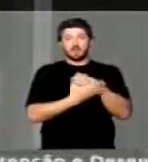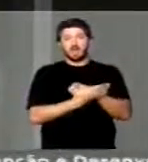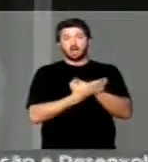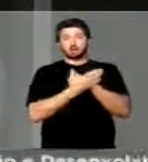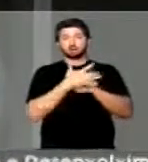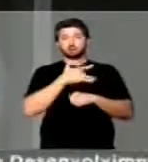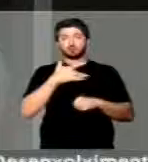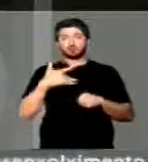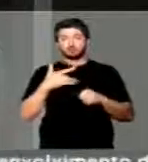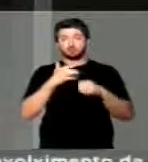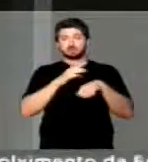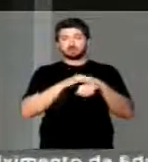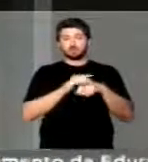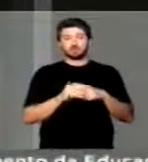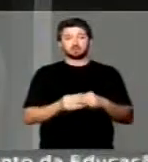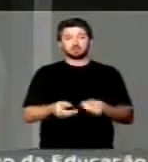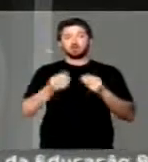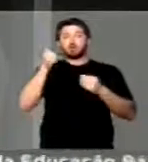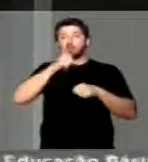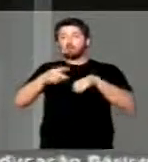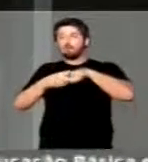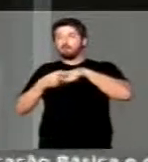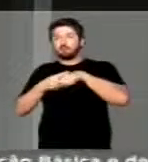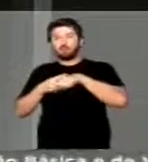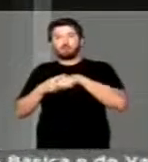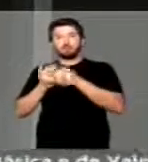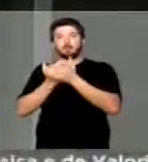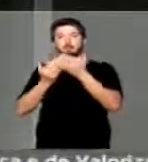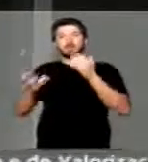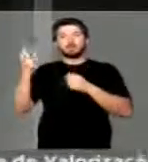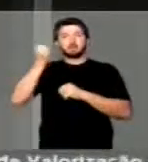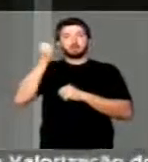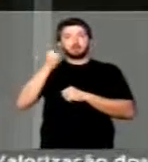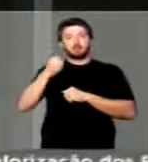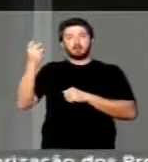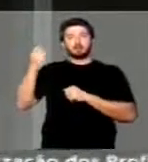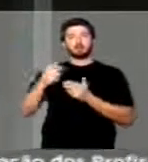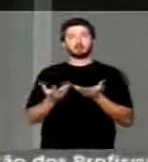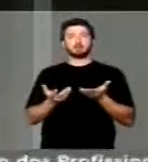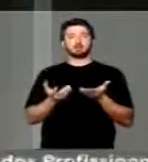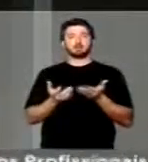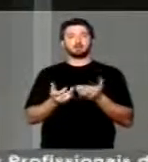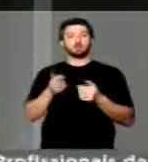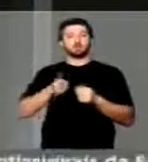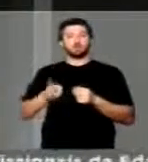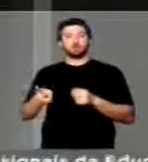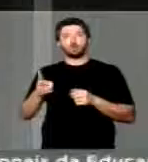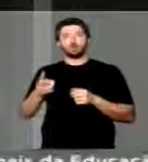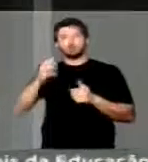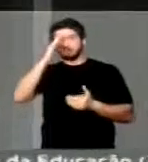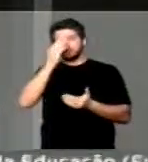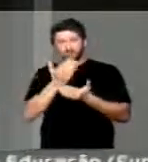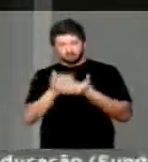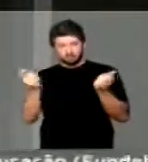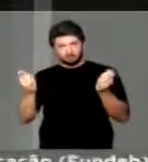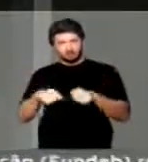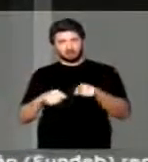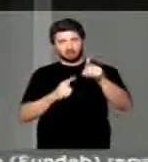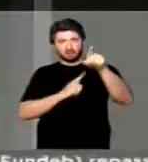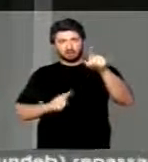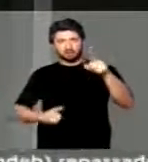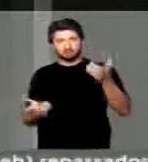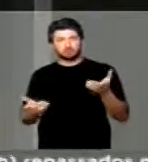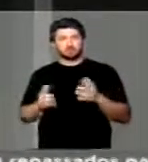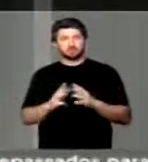auxílio-doença, como é que a viúva que perde o auxílio, a pensão, pode continuar acreditando num